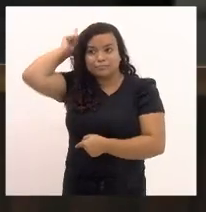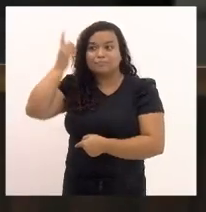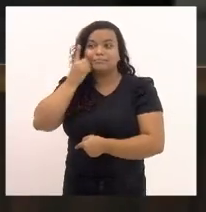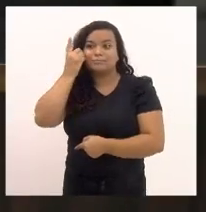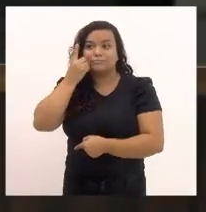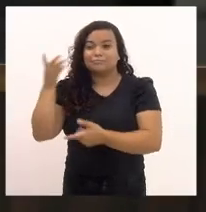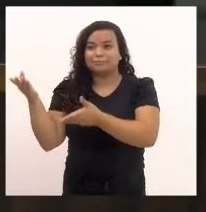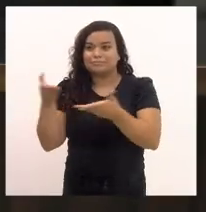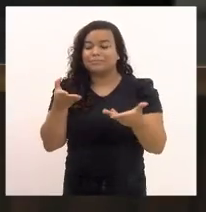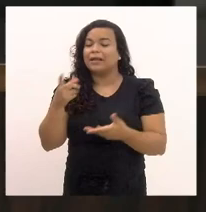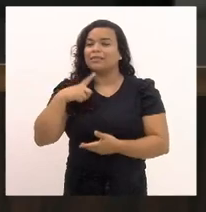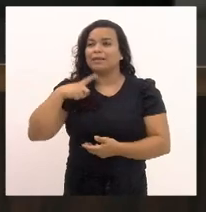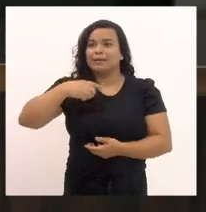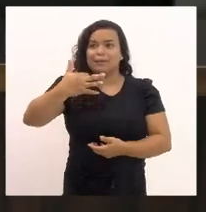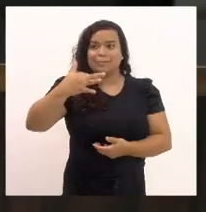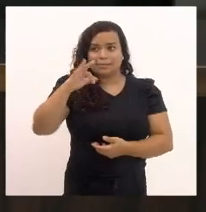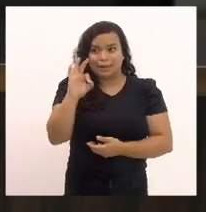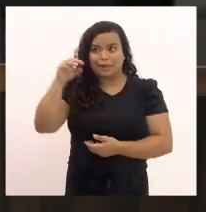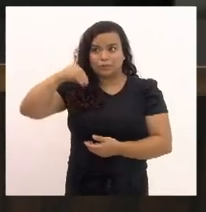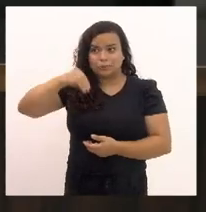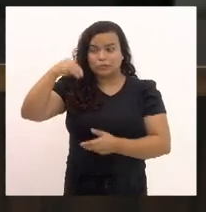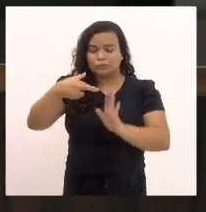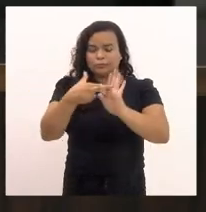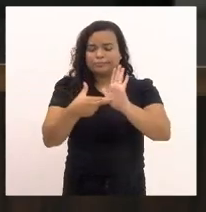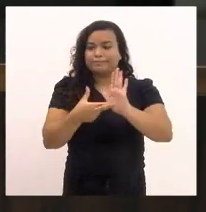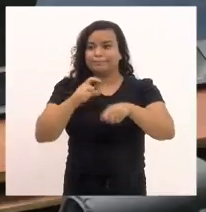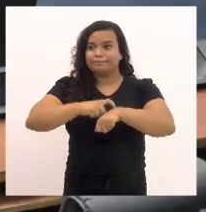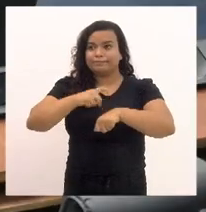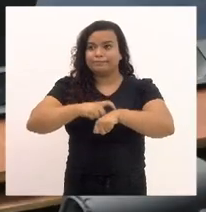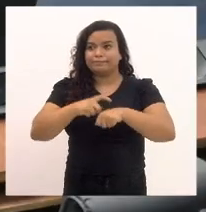Vossa Excelência dispõe de 10 minutos no tempo regimental.